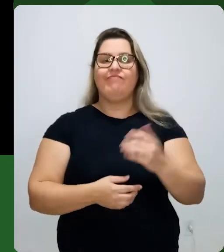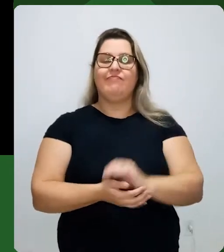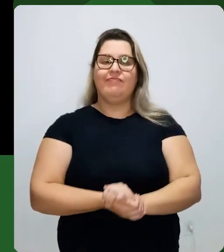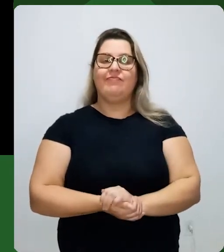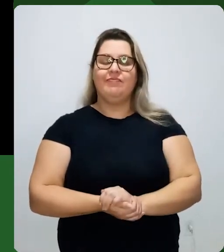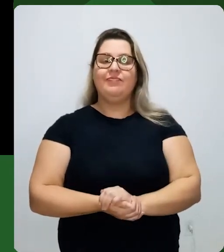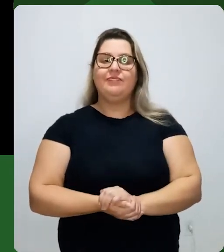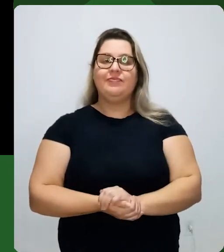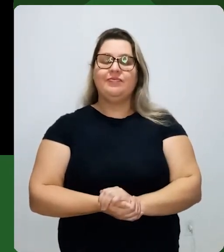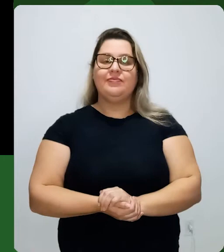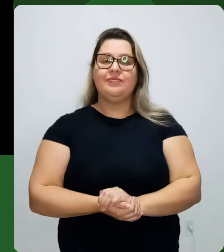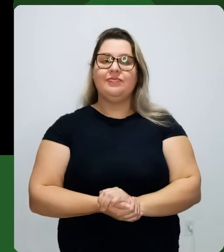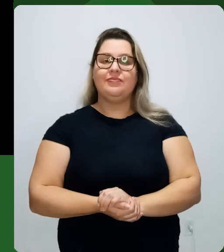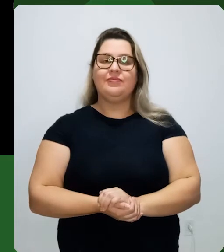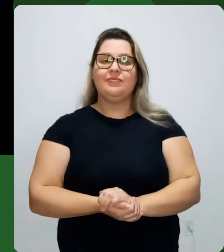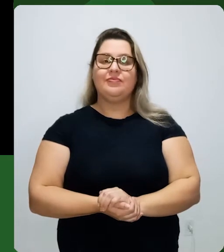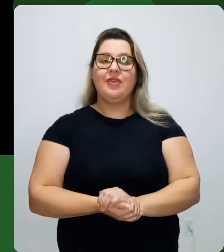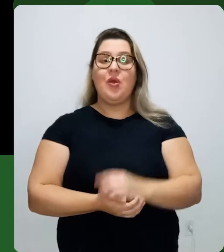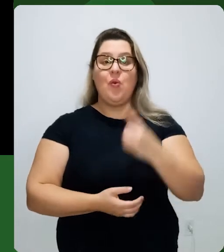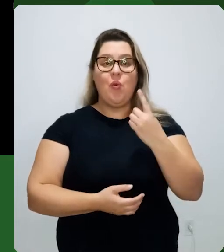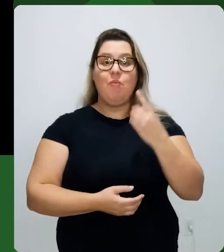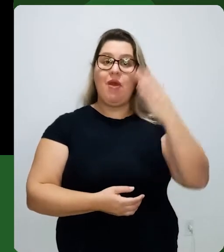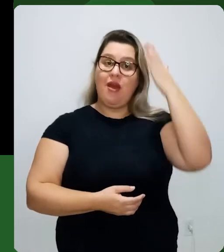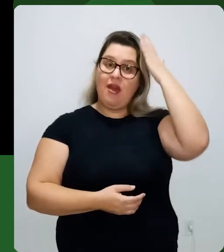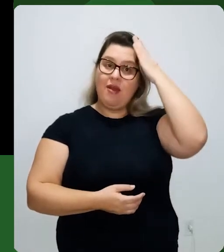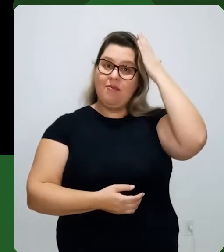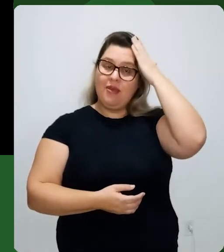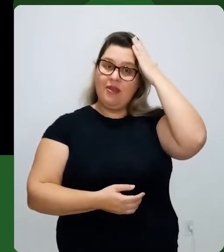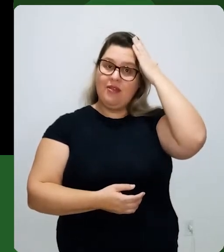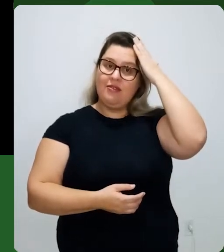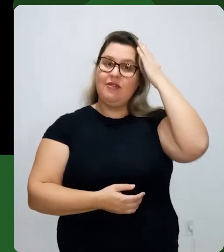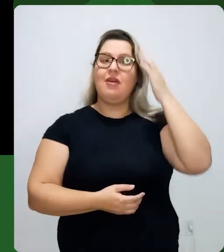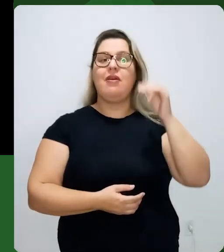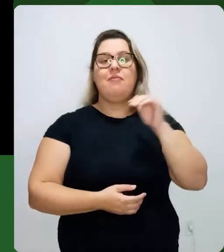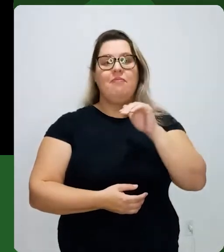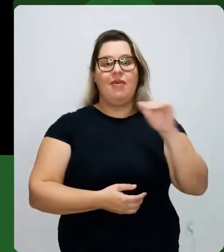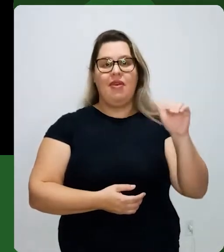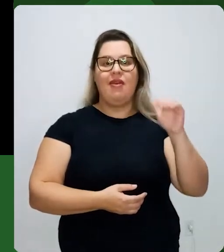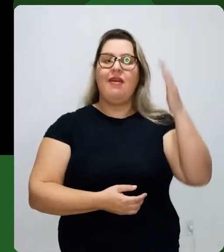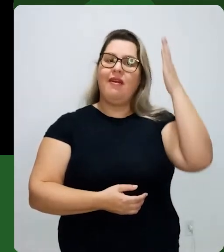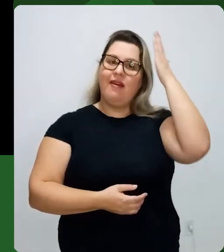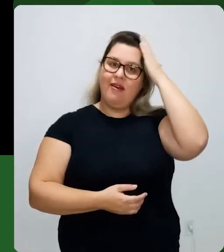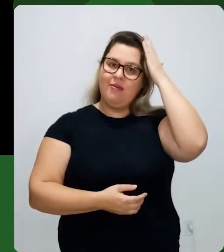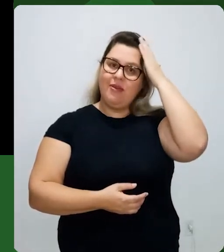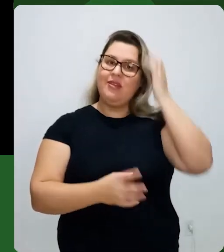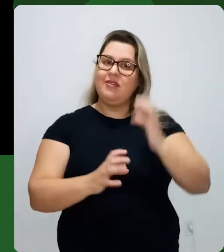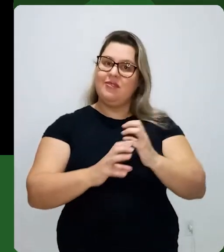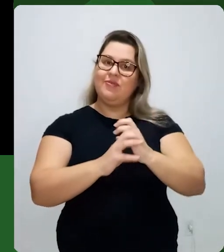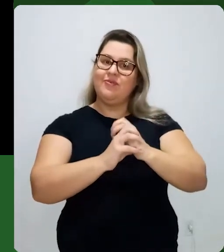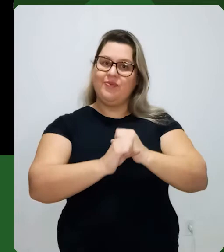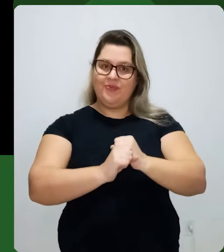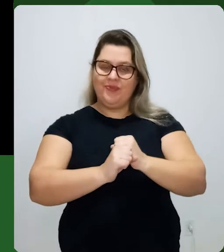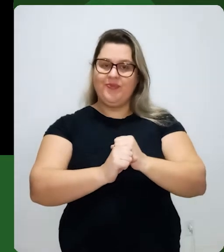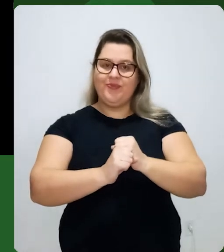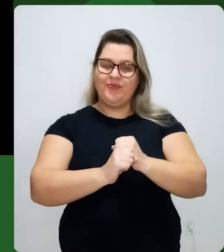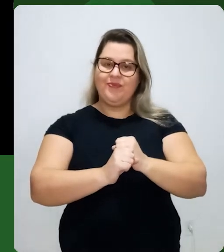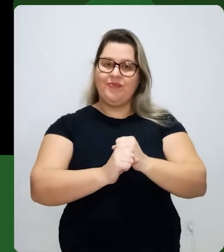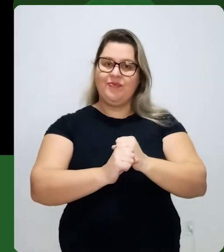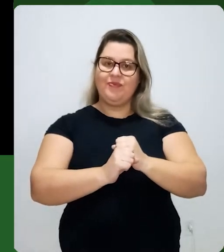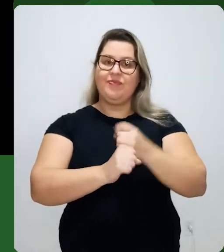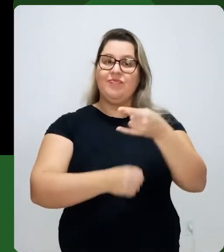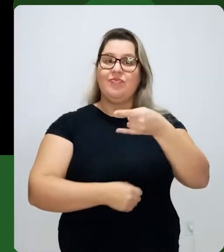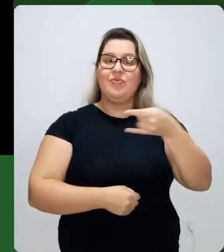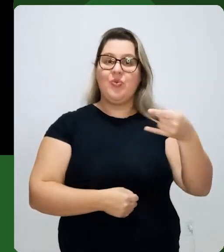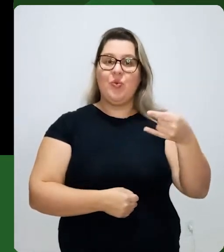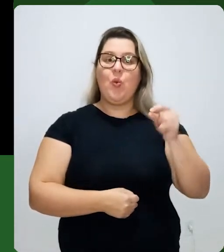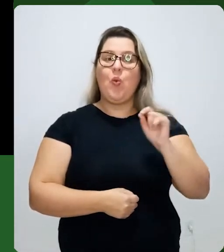que é muito próximo disso aqui, né? Então, uma cabeça, e aqui, meia cabeça. Então, eu vou somar as duas medidas, vai